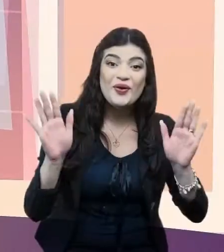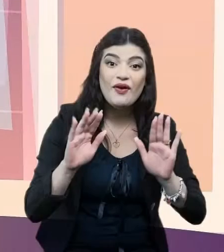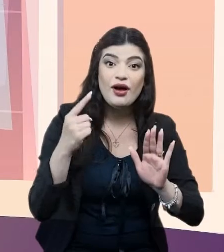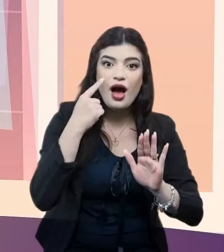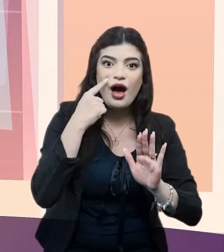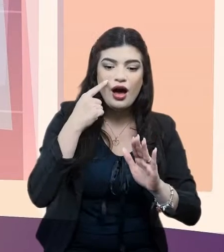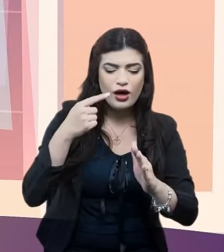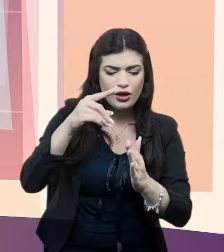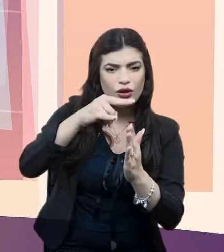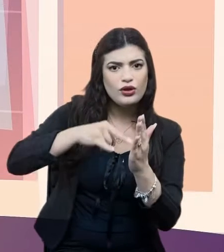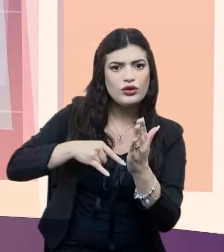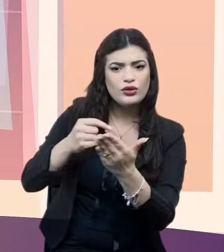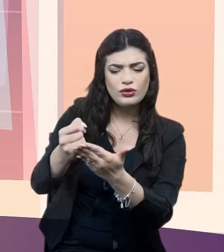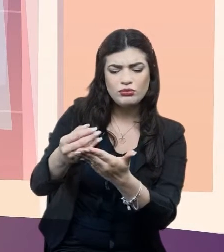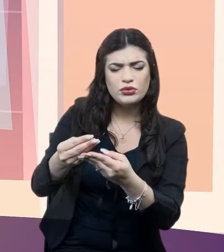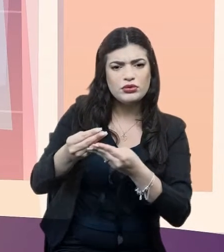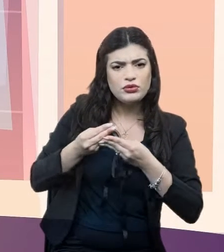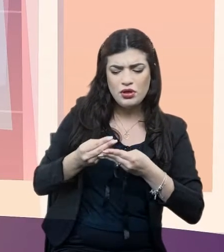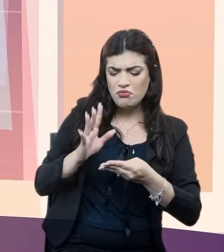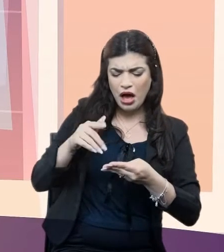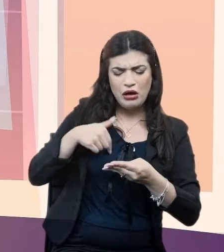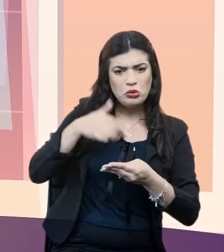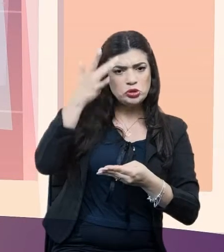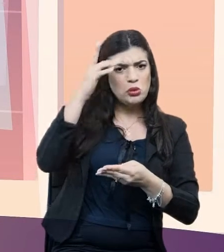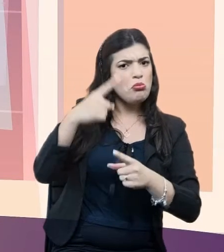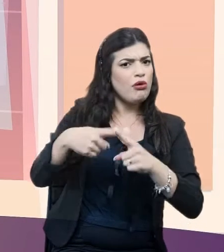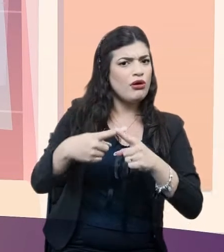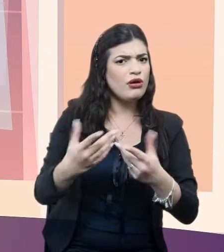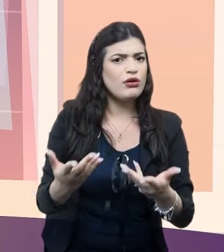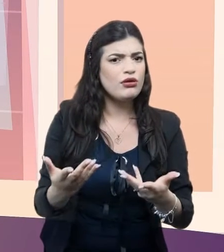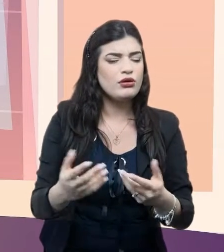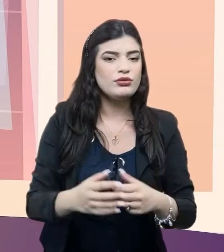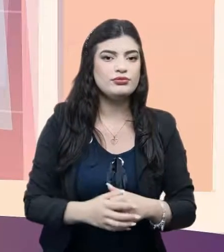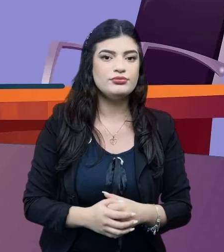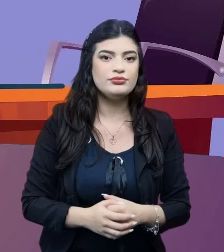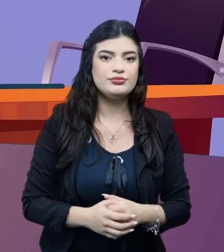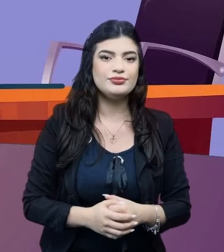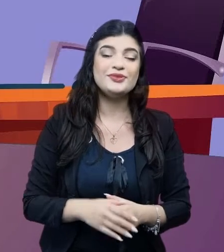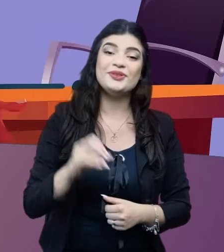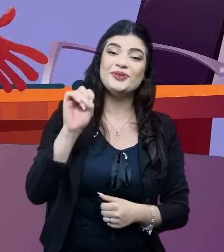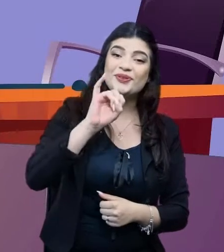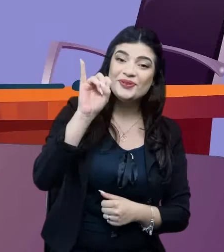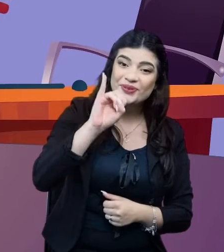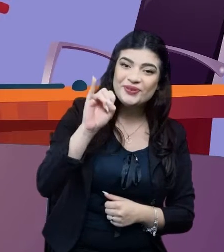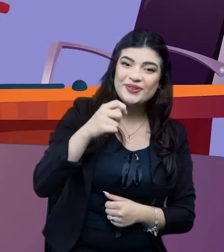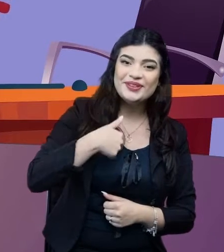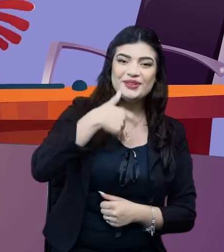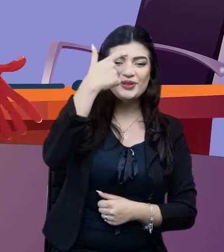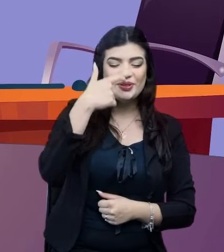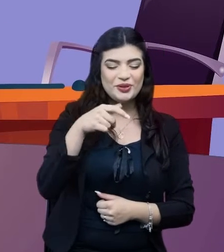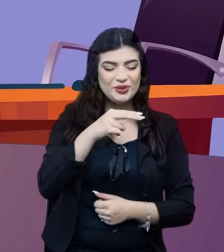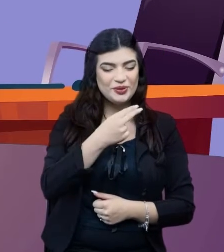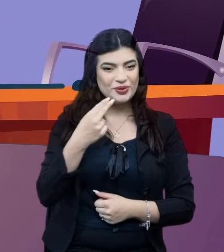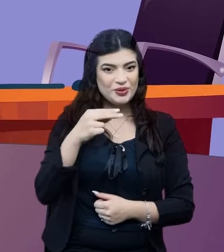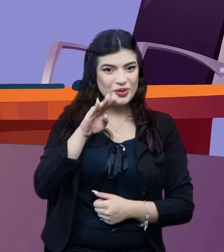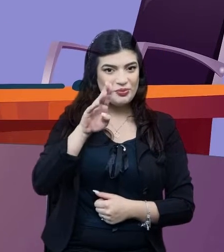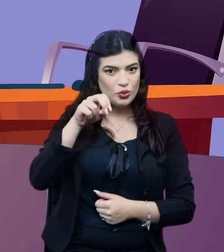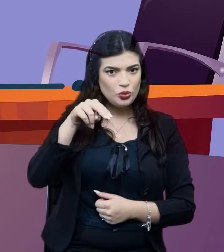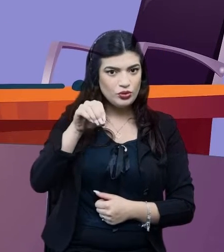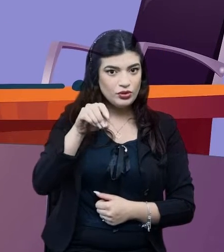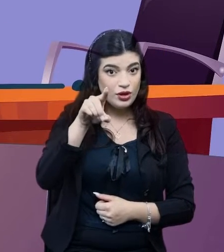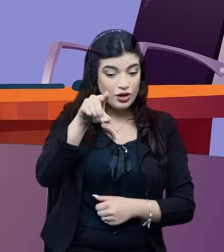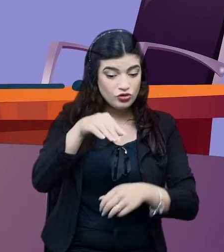Oi, eu recebi esse documento do fórum, mas eu não tô entendendo o que aconteceu. Olá, eu sou o Bruno,